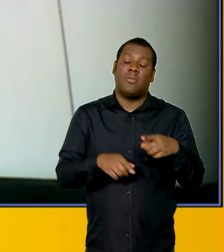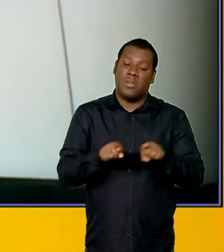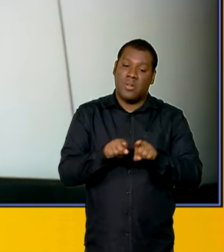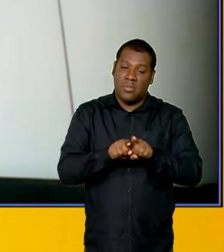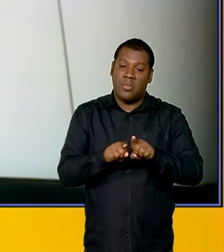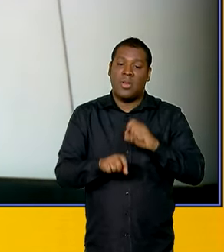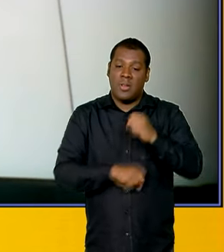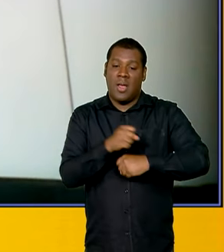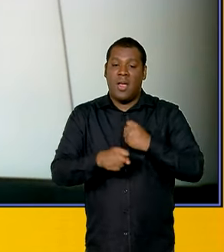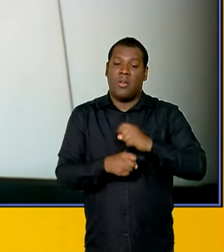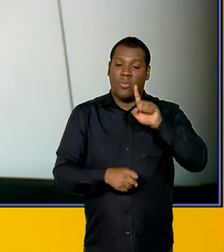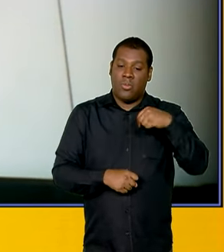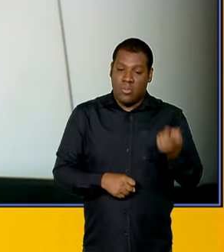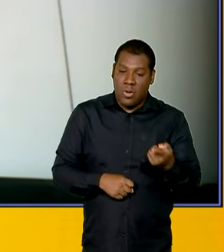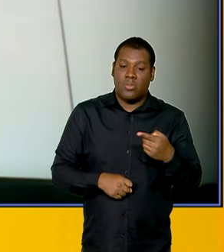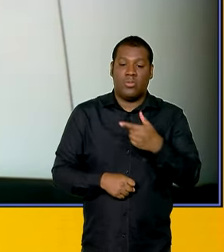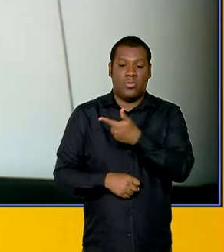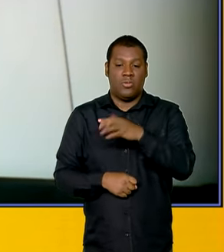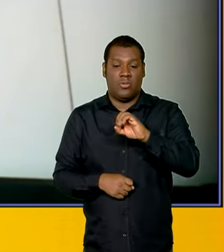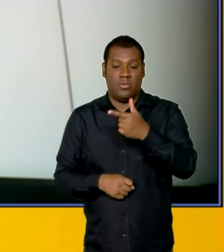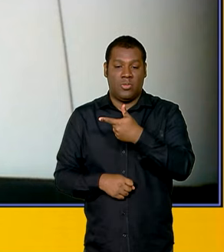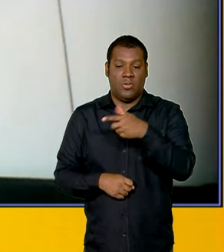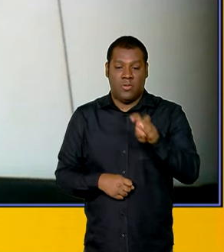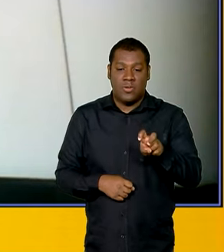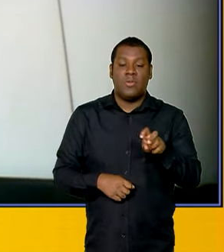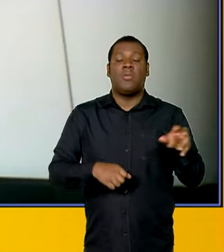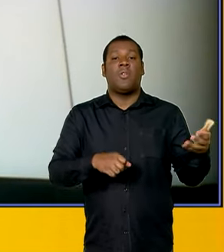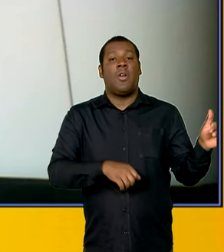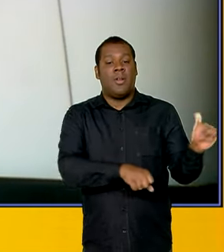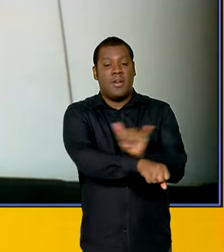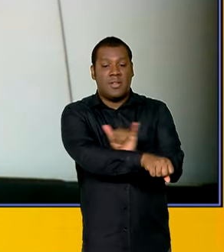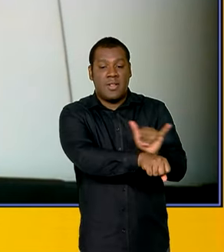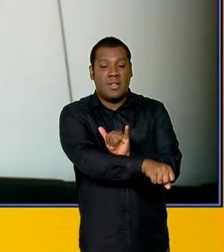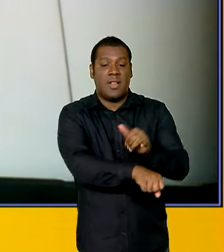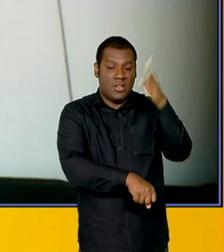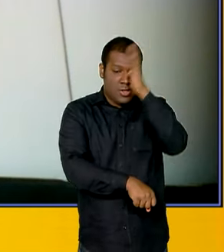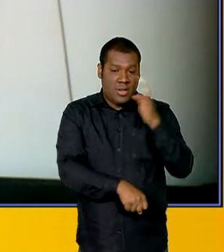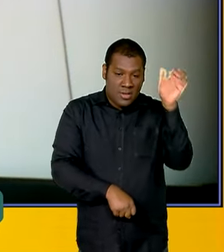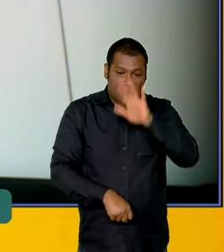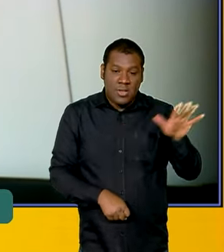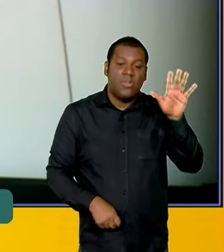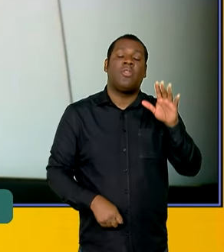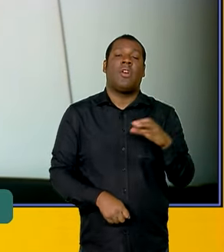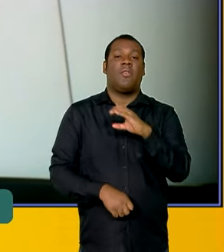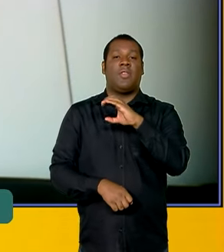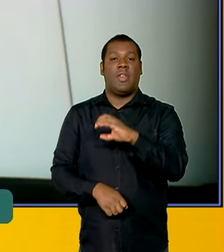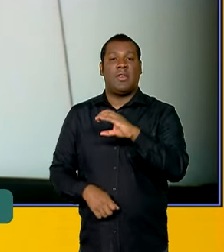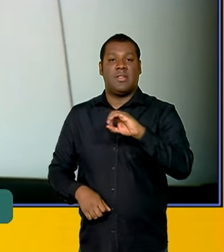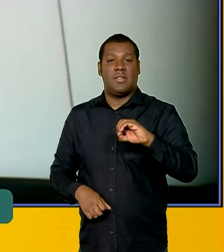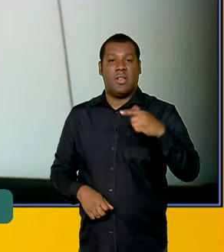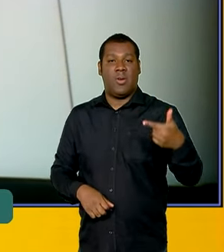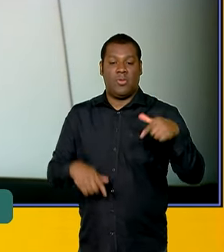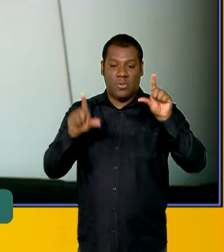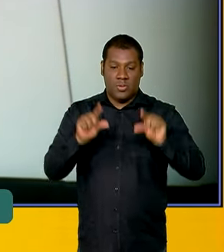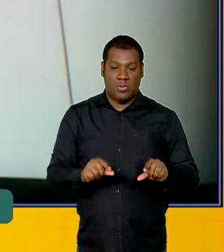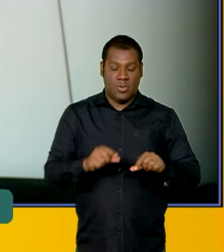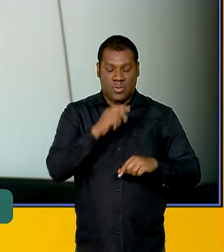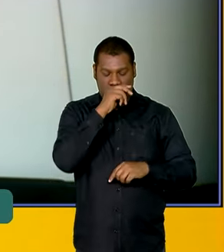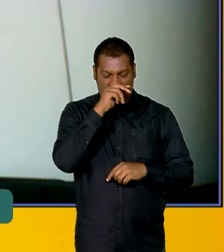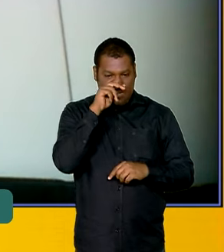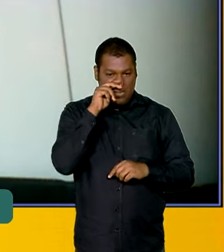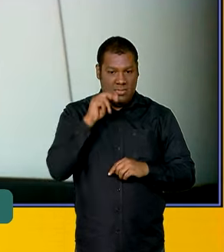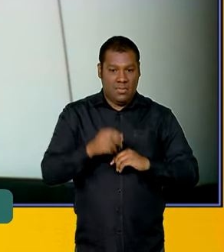construção de uma estratégia nacional de descarbonização dos setores intensivos em energia, e aí